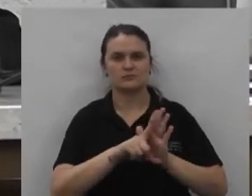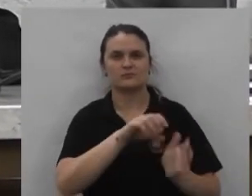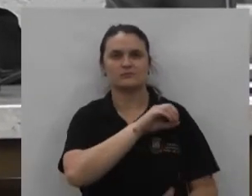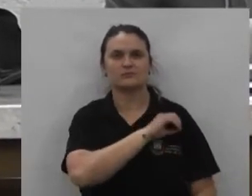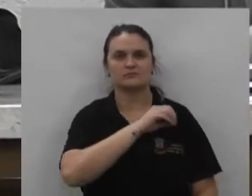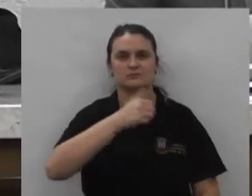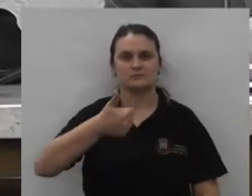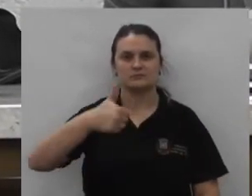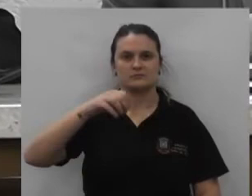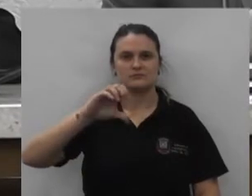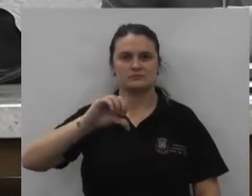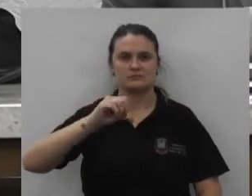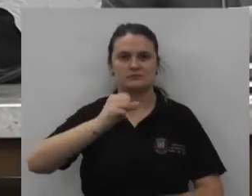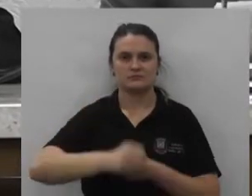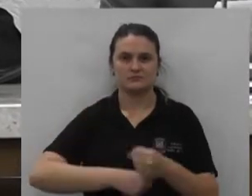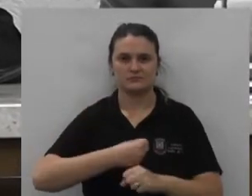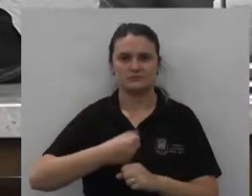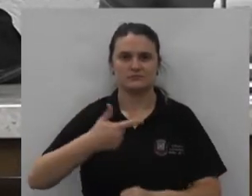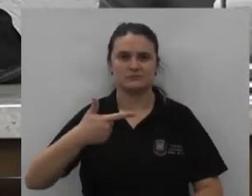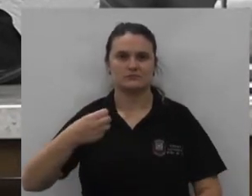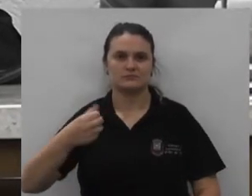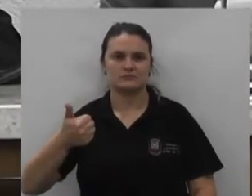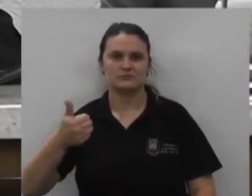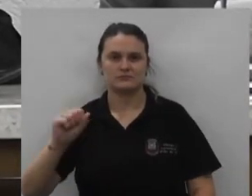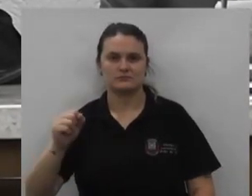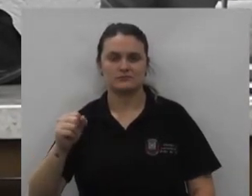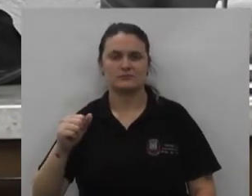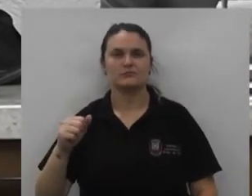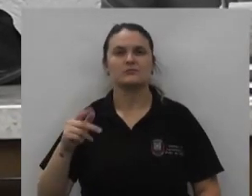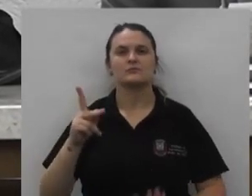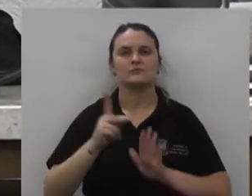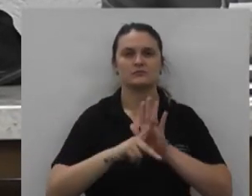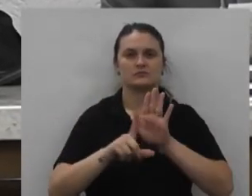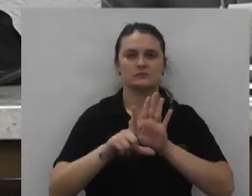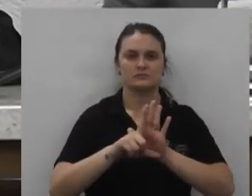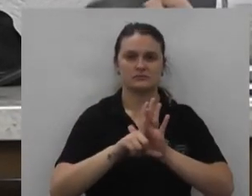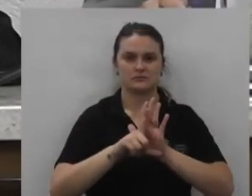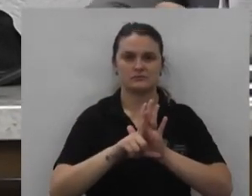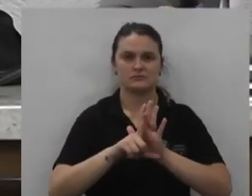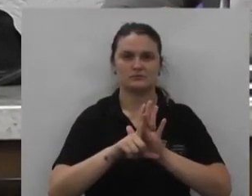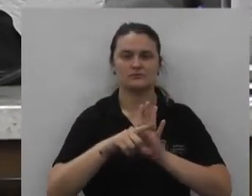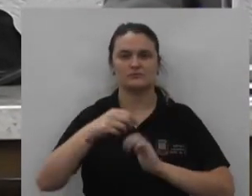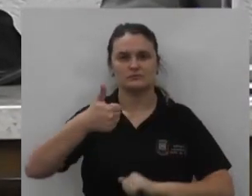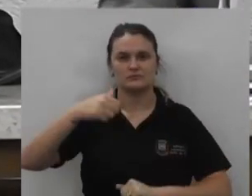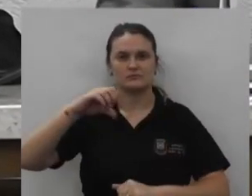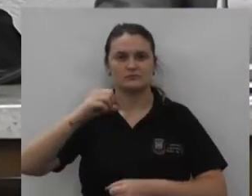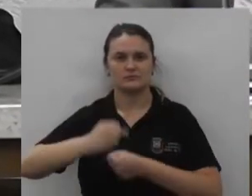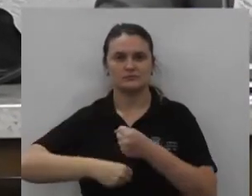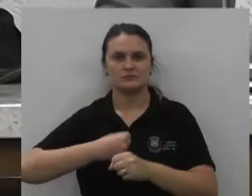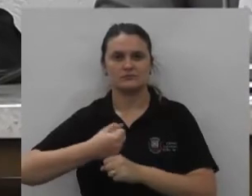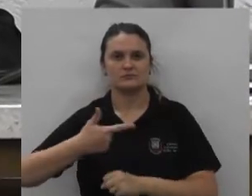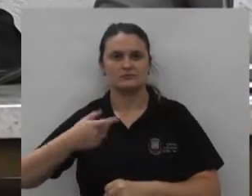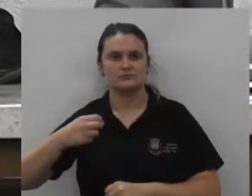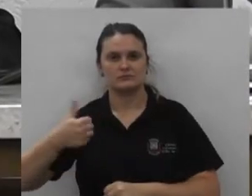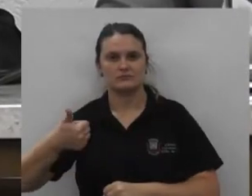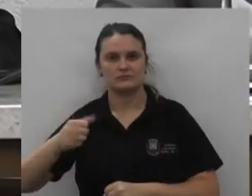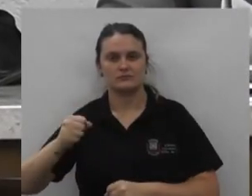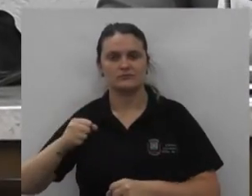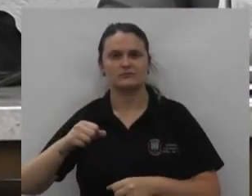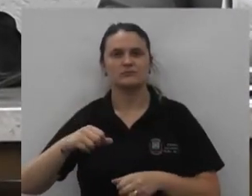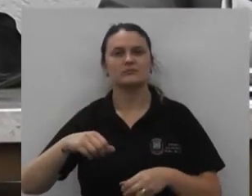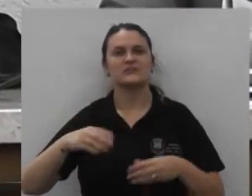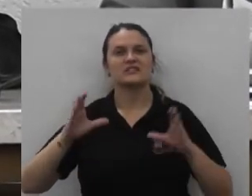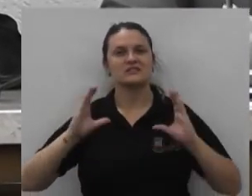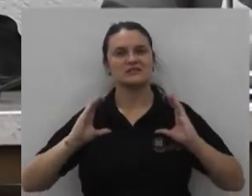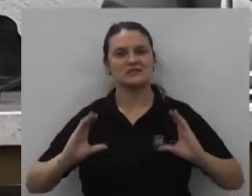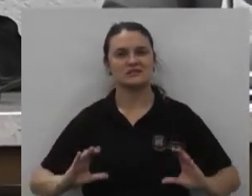número 19 de 2018 favorável ao projeto de lei ordinária número 19 de 2018 que concede título